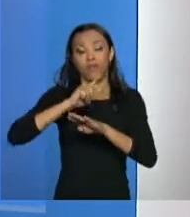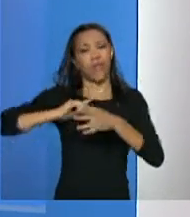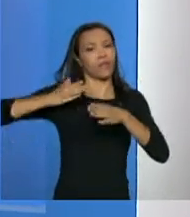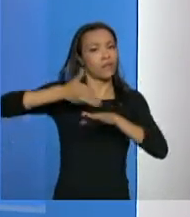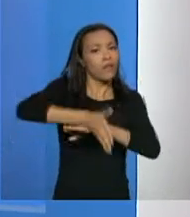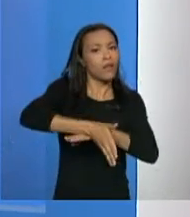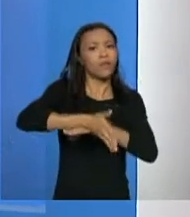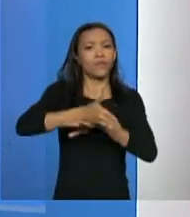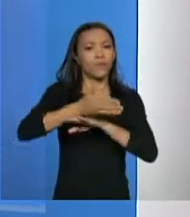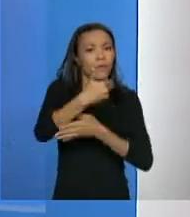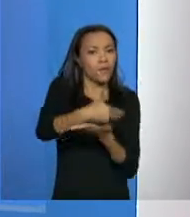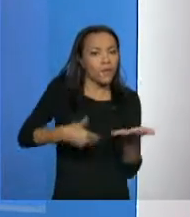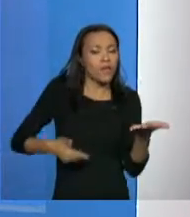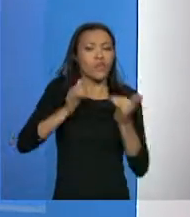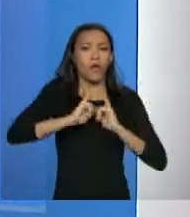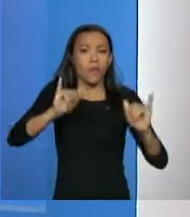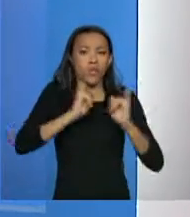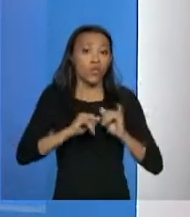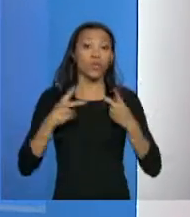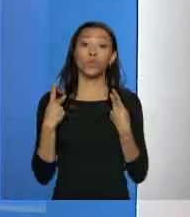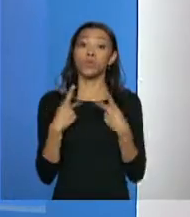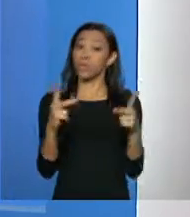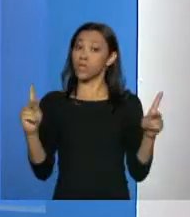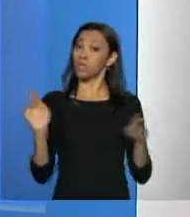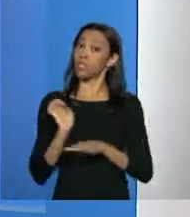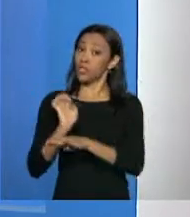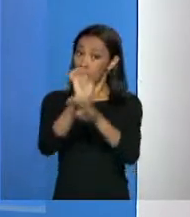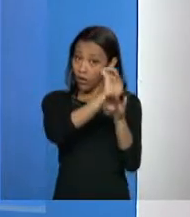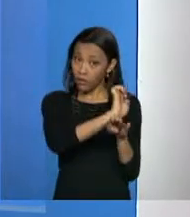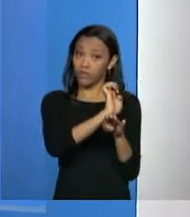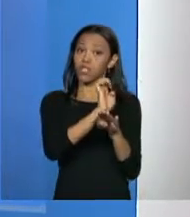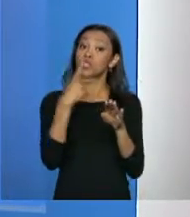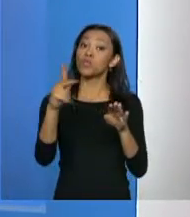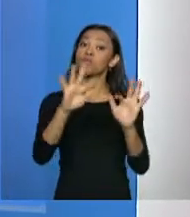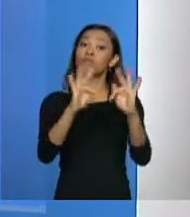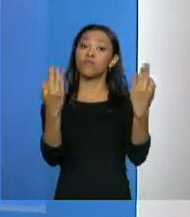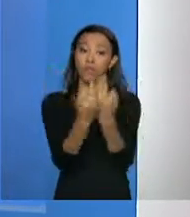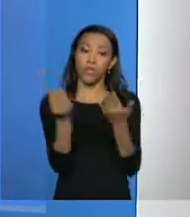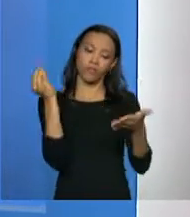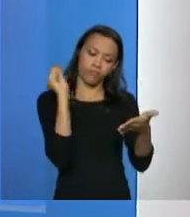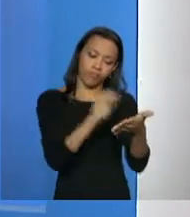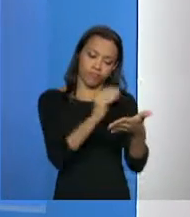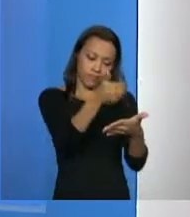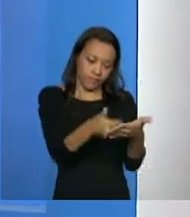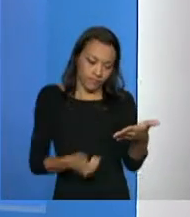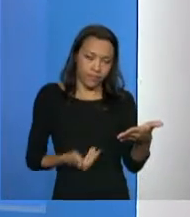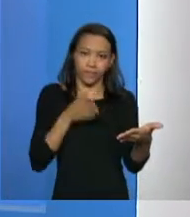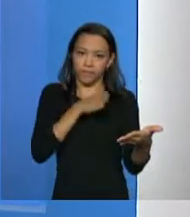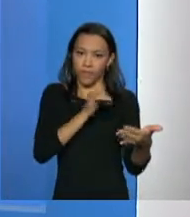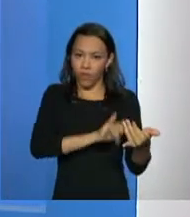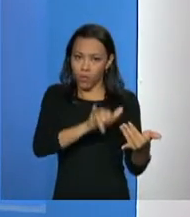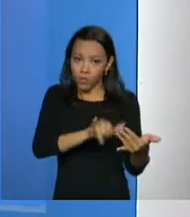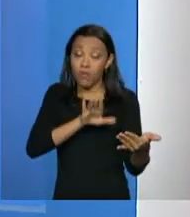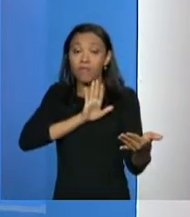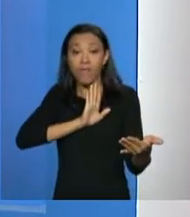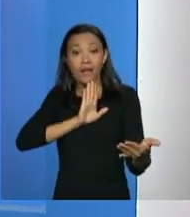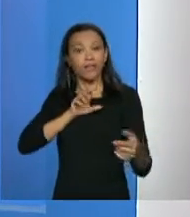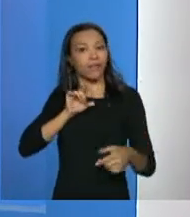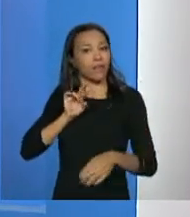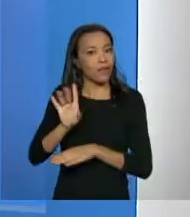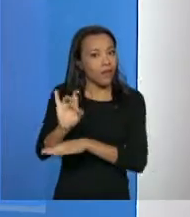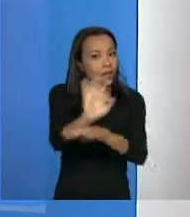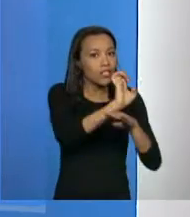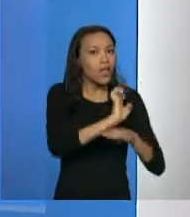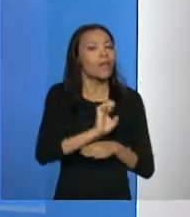todos os dados que as famílias do seu estado colocaram lá no cadastro único, né, mas ele também é responsável por essa